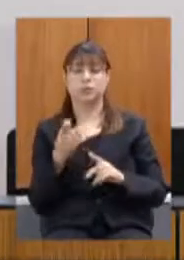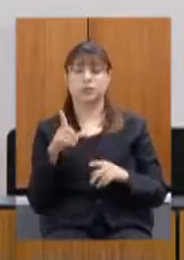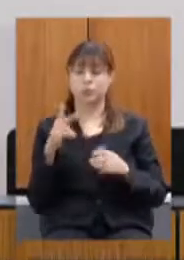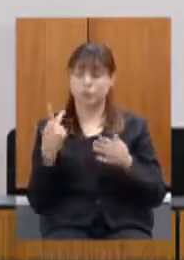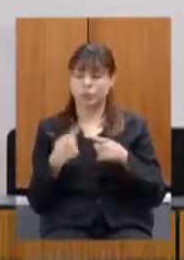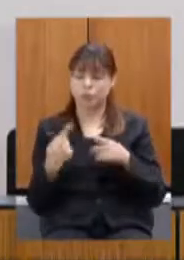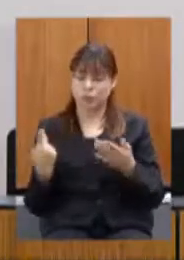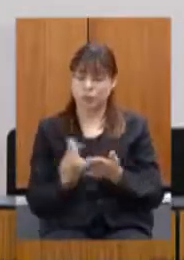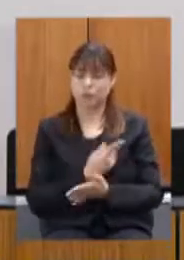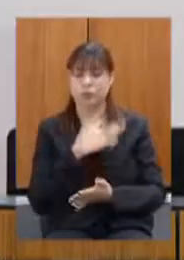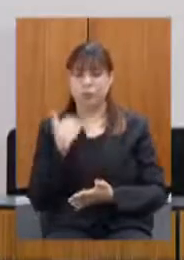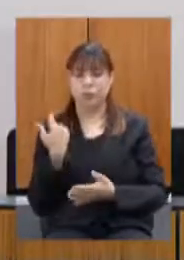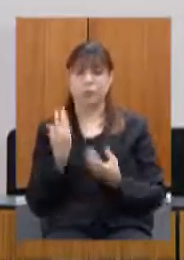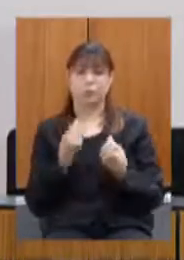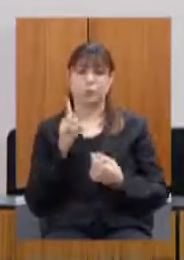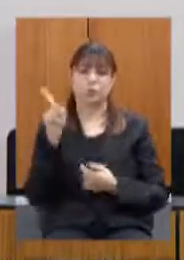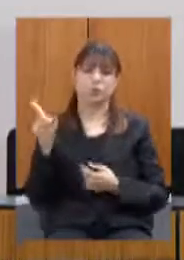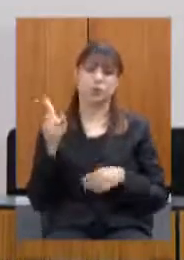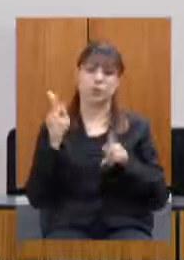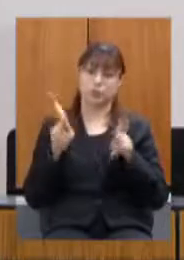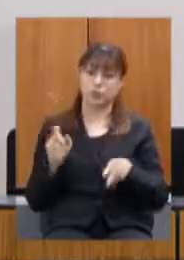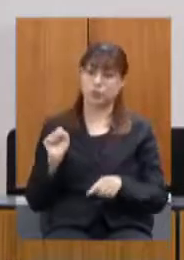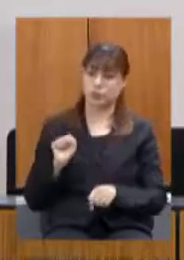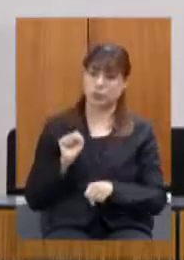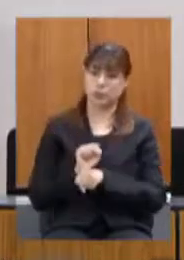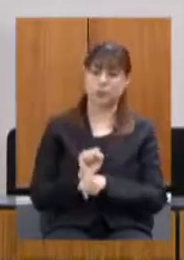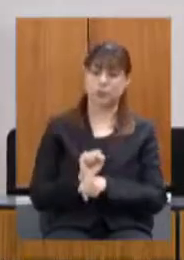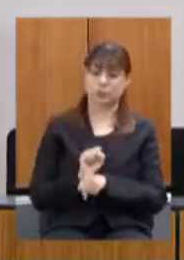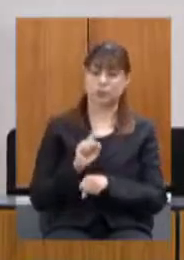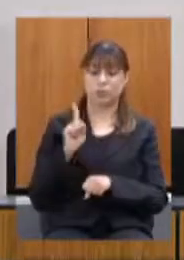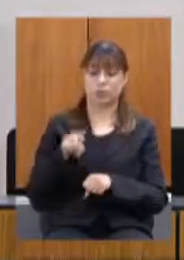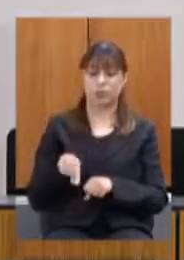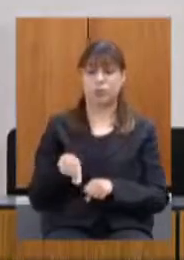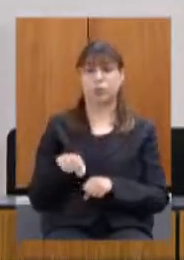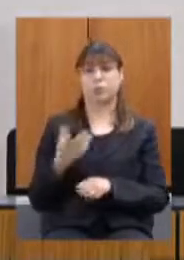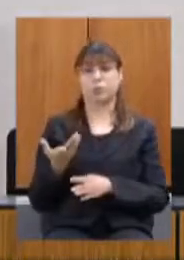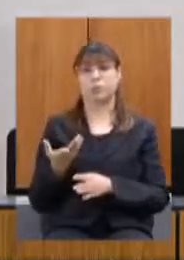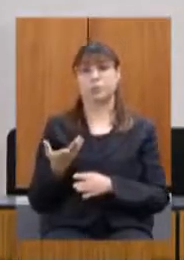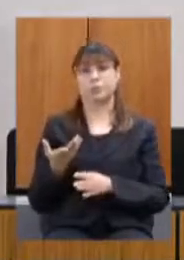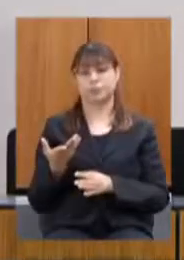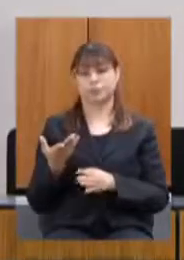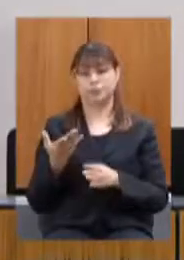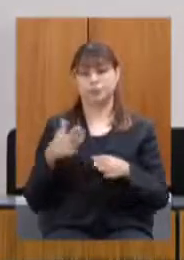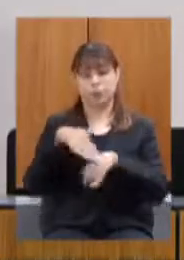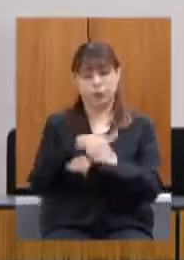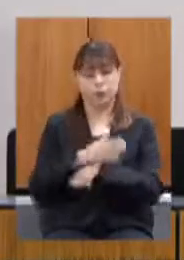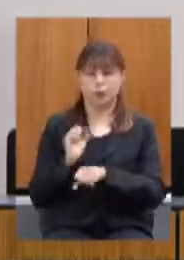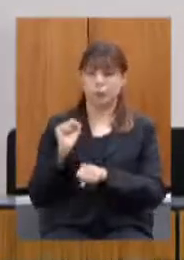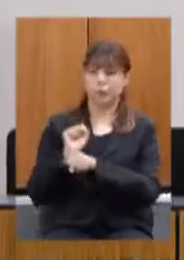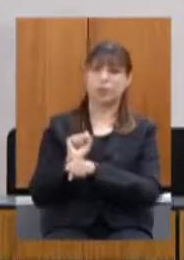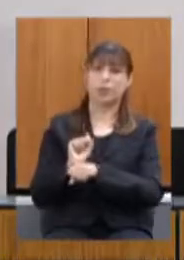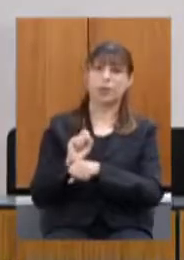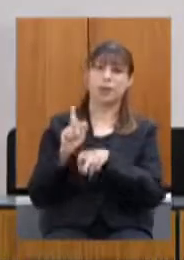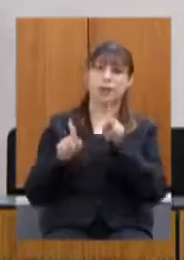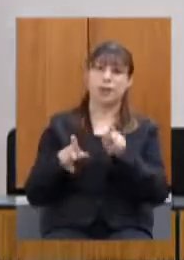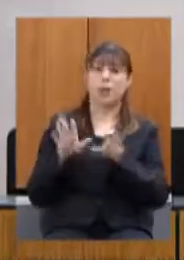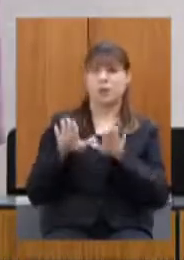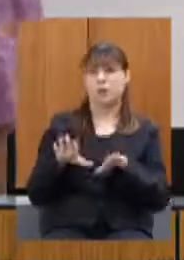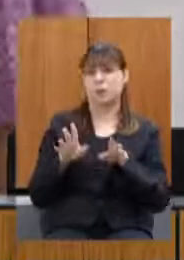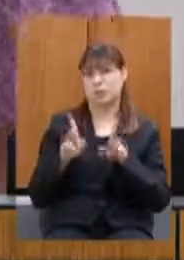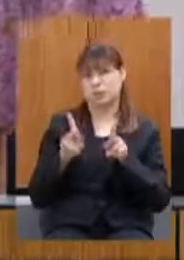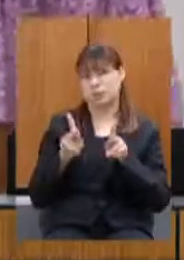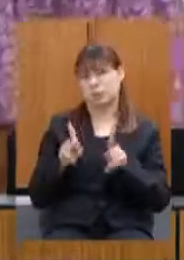as pessoas paralisaram o trânsito e alguns podem jogar pedra e dizer assim ah isso é